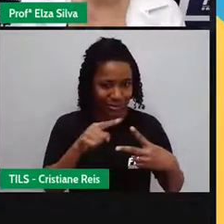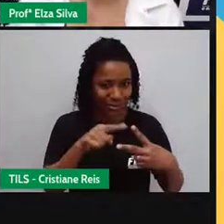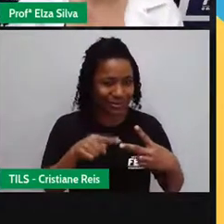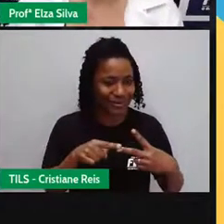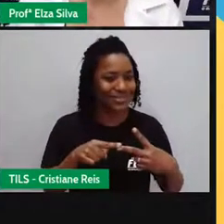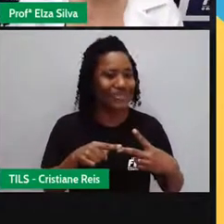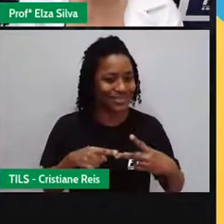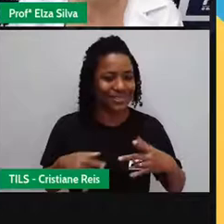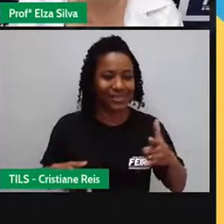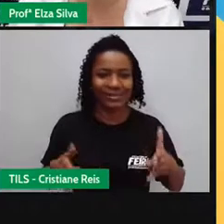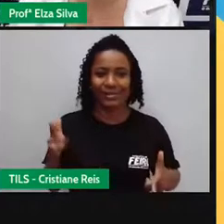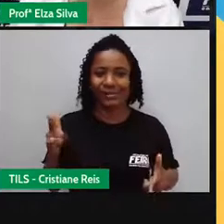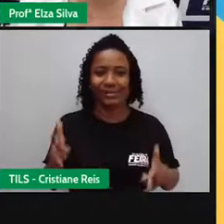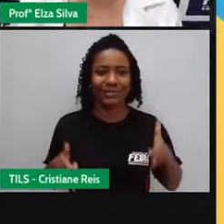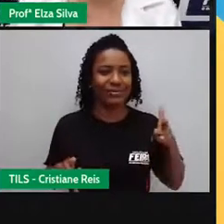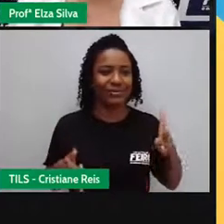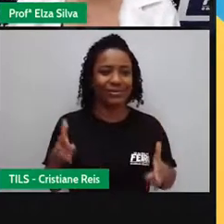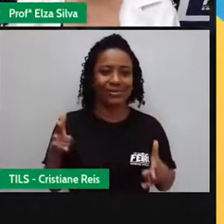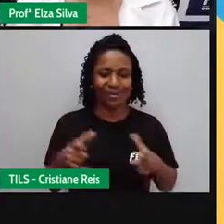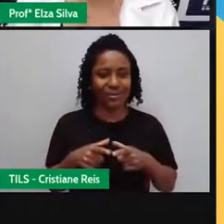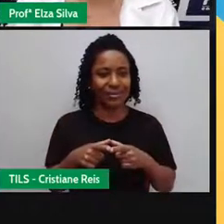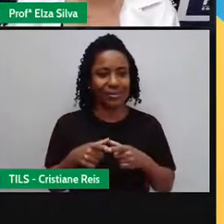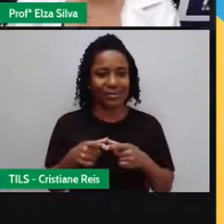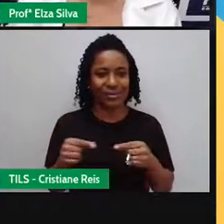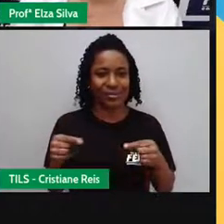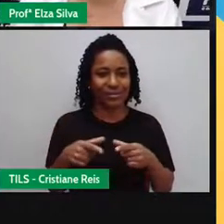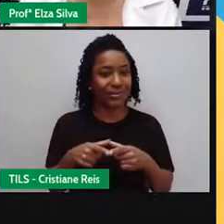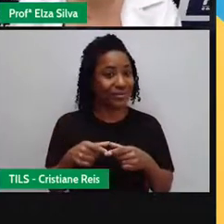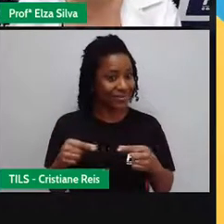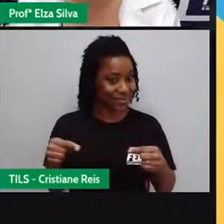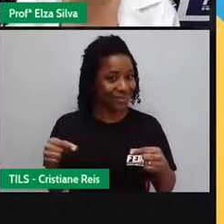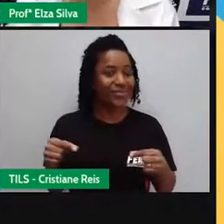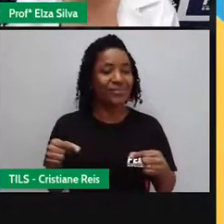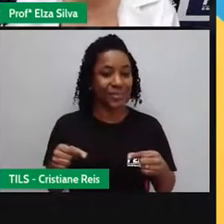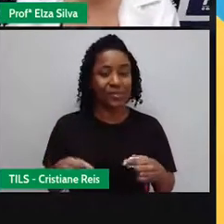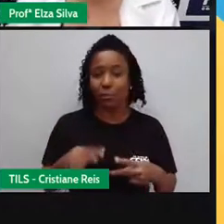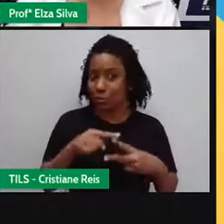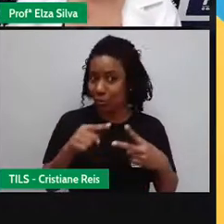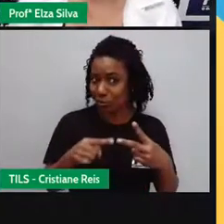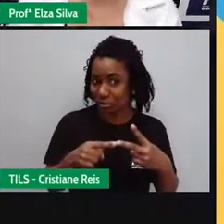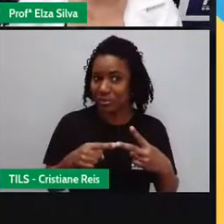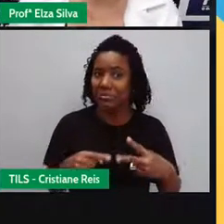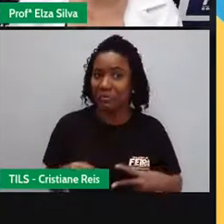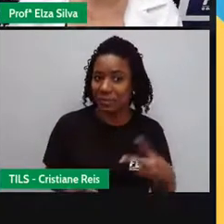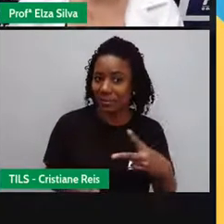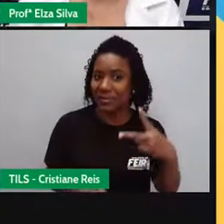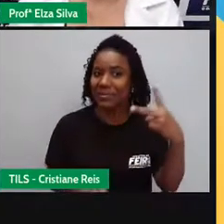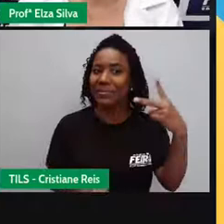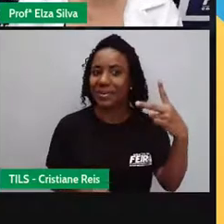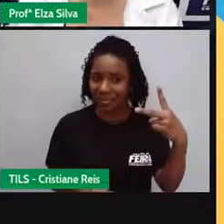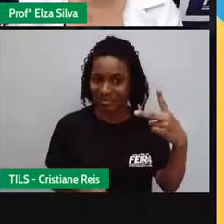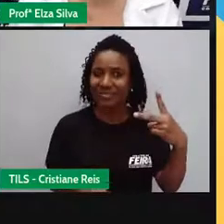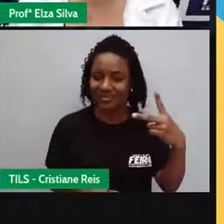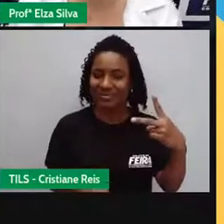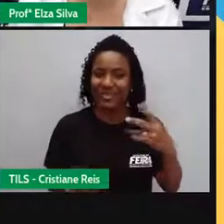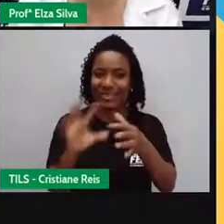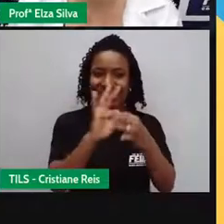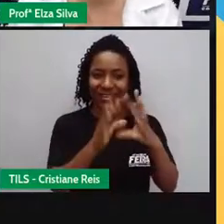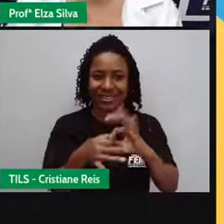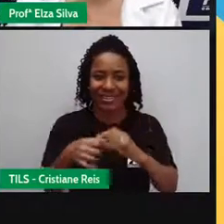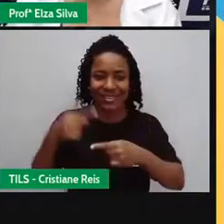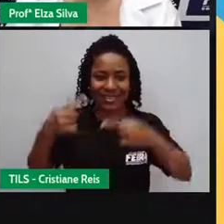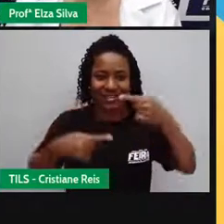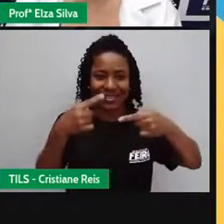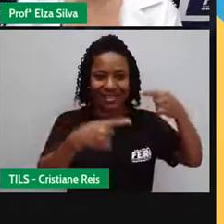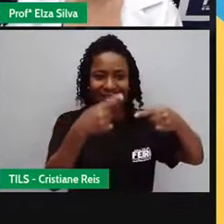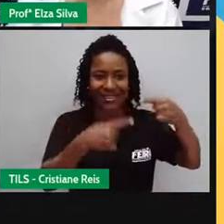São os primeiros Mascotes Da história Dos Jogos Olímpicos E Paralímpicos Que foram escolhidos